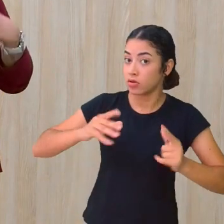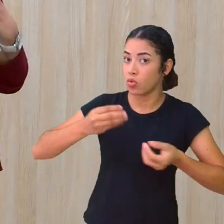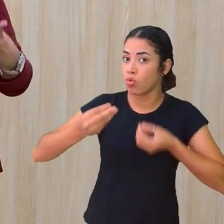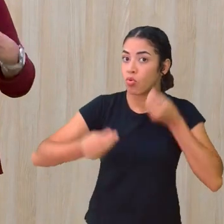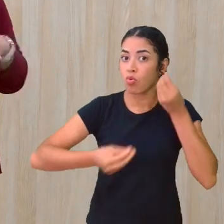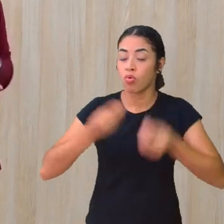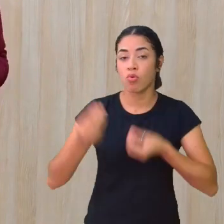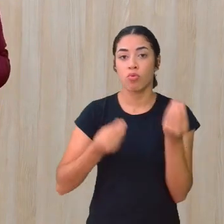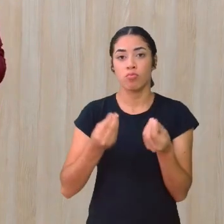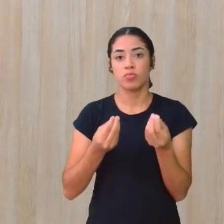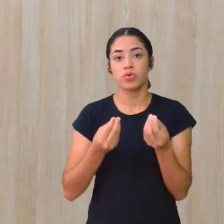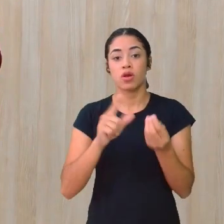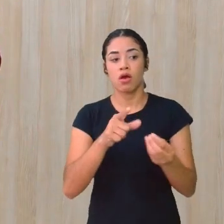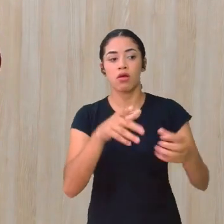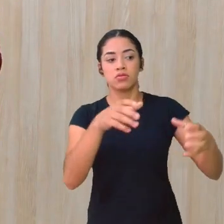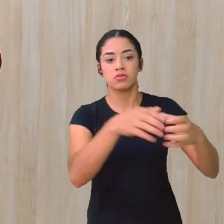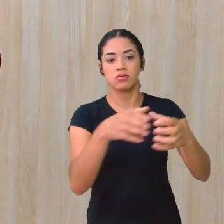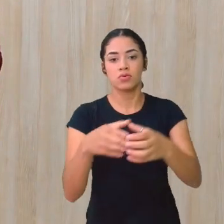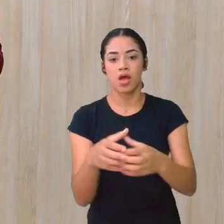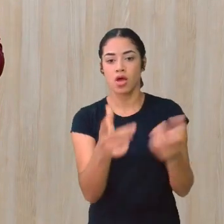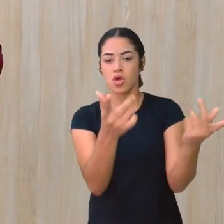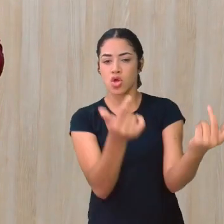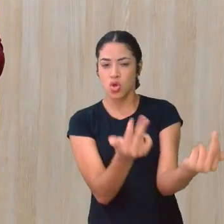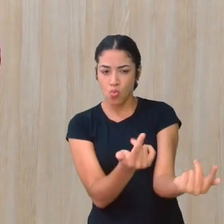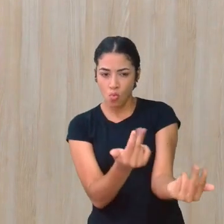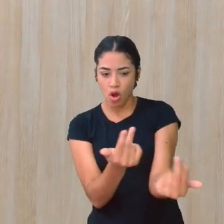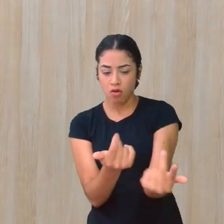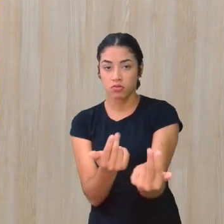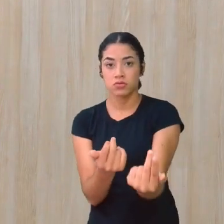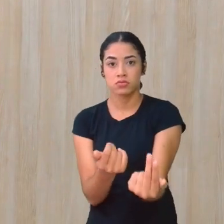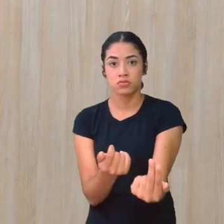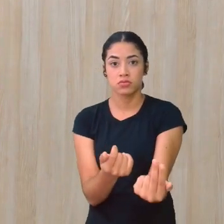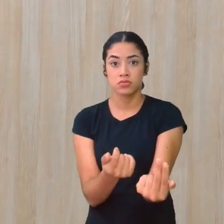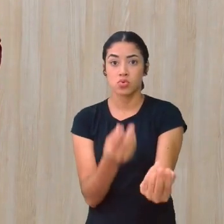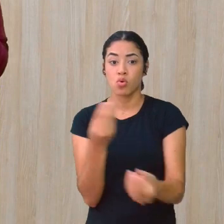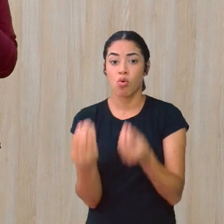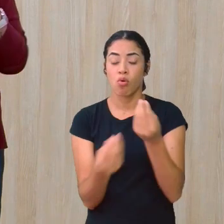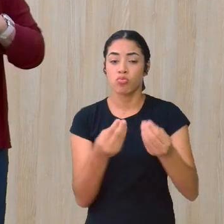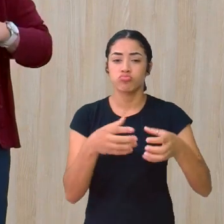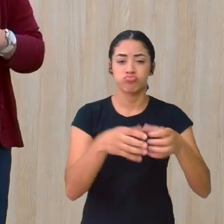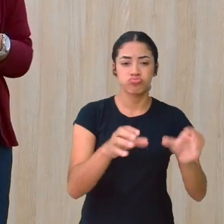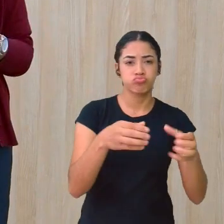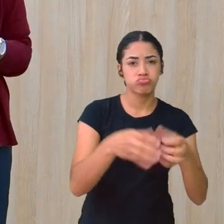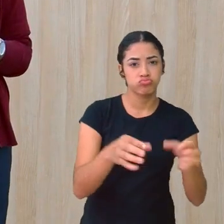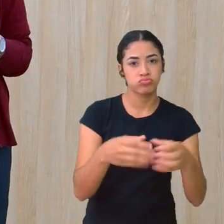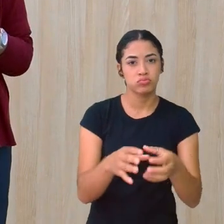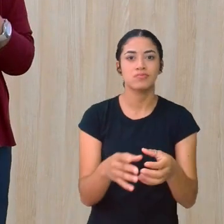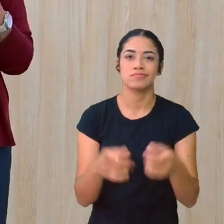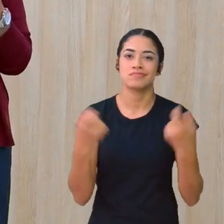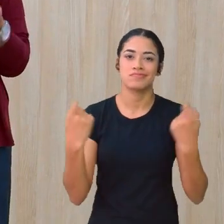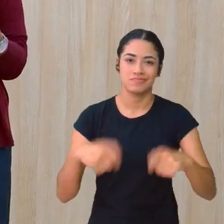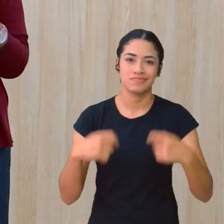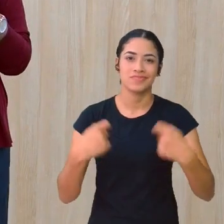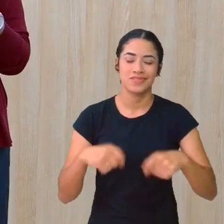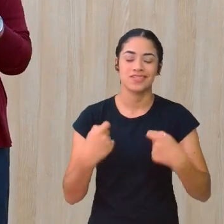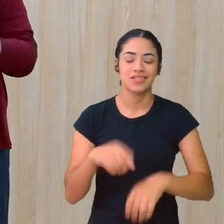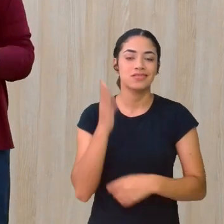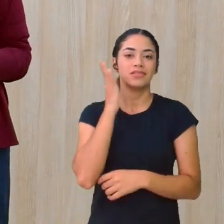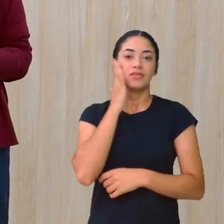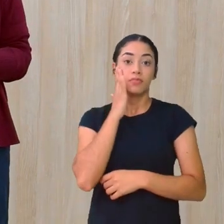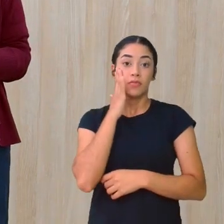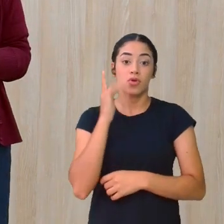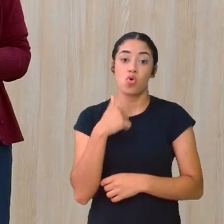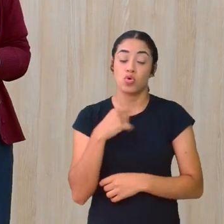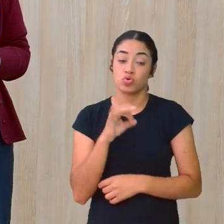Com os grupos que são iguais Isso, né? E aí eu vou precisar desse exercício De diplomacia De dizer Olha, eu não me